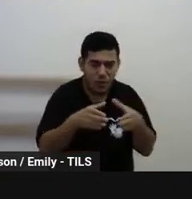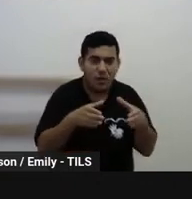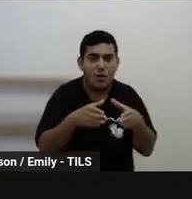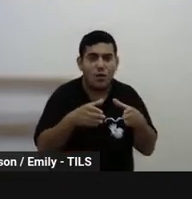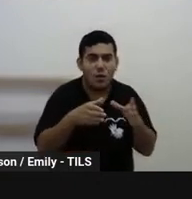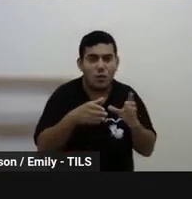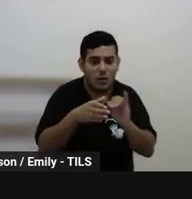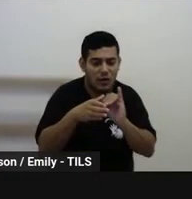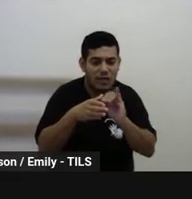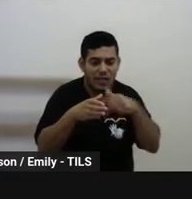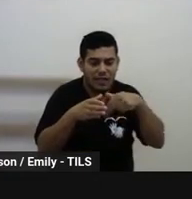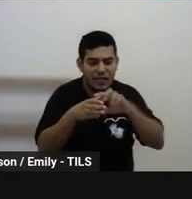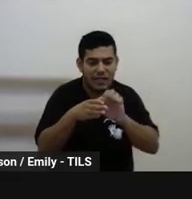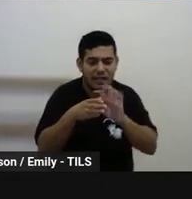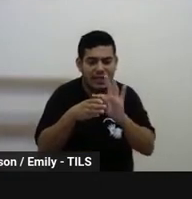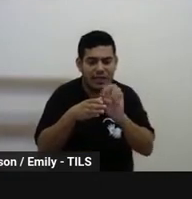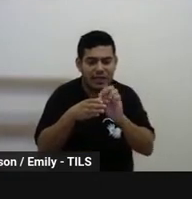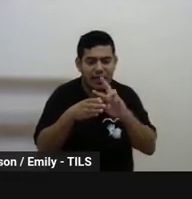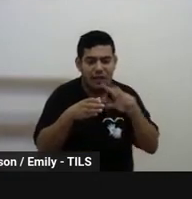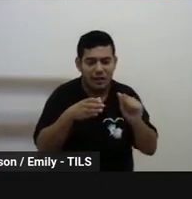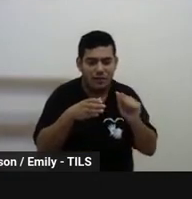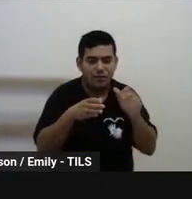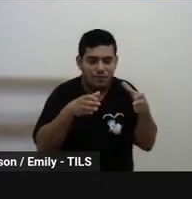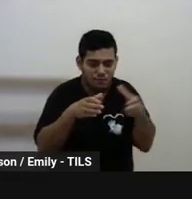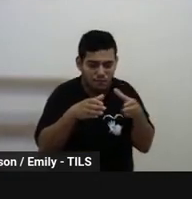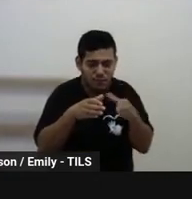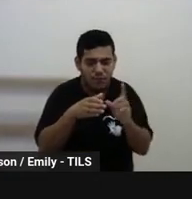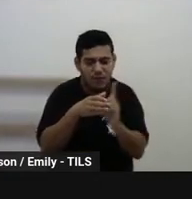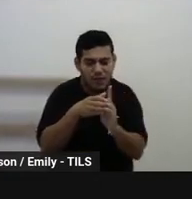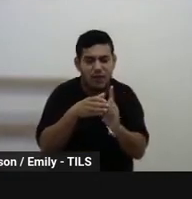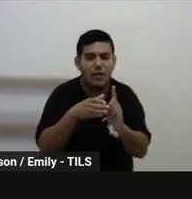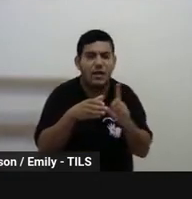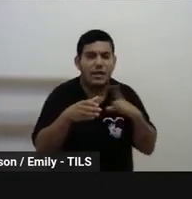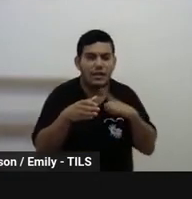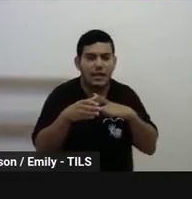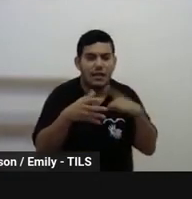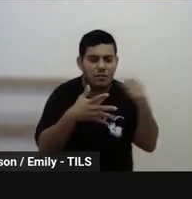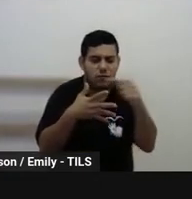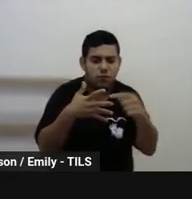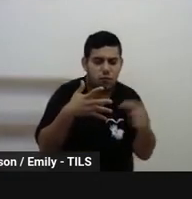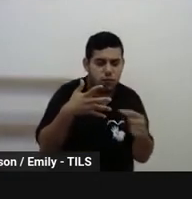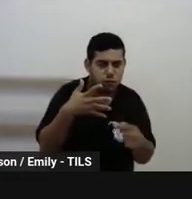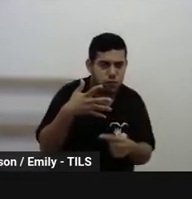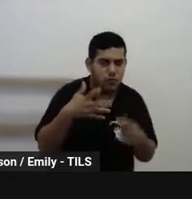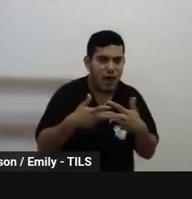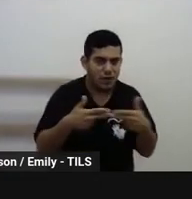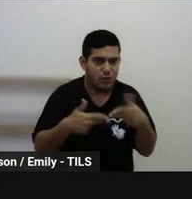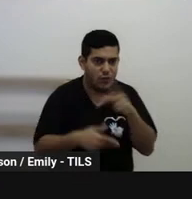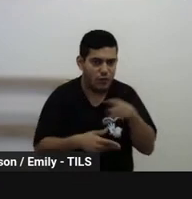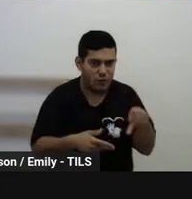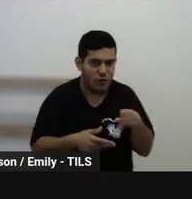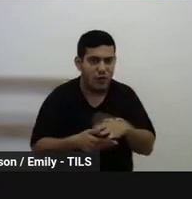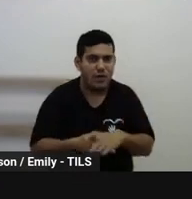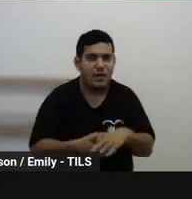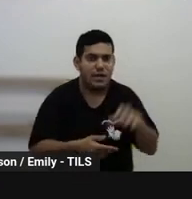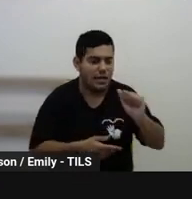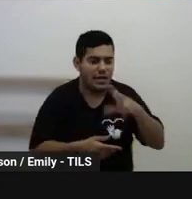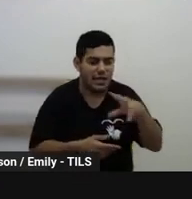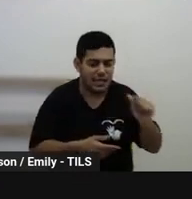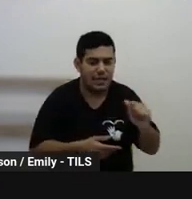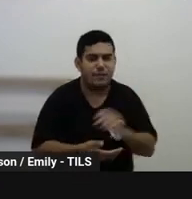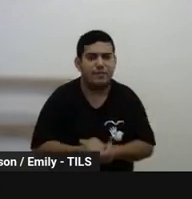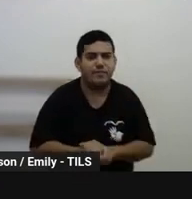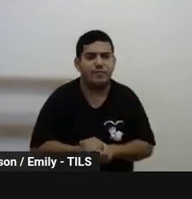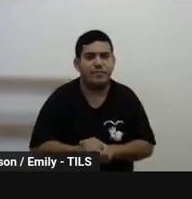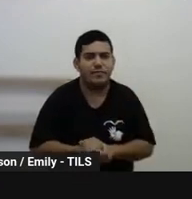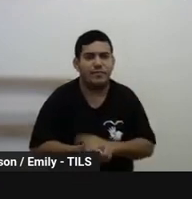suporte, esse apoio e acompanhamento, tá bom? Então, gente tem da educação infantil, nós temos a colega Ana Maria Alves,